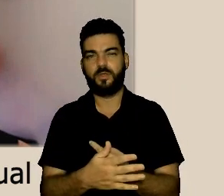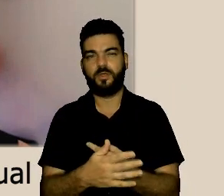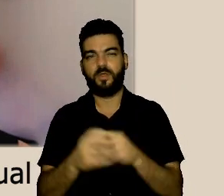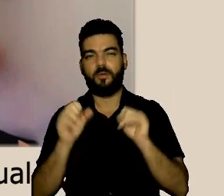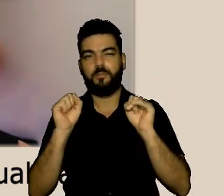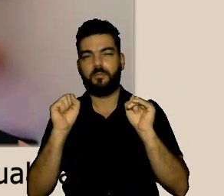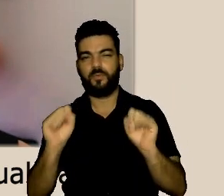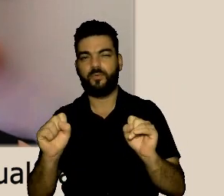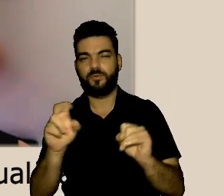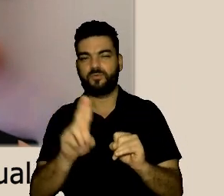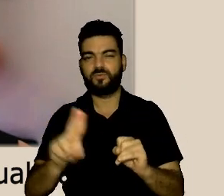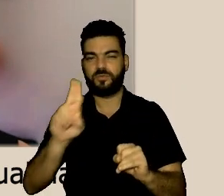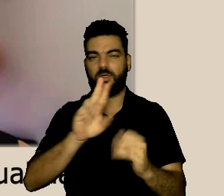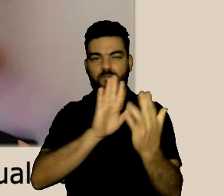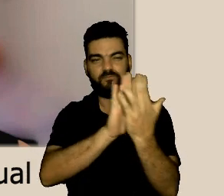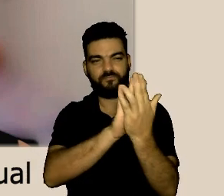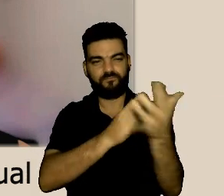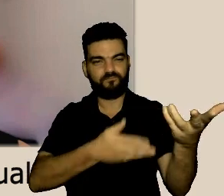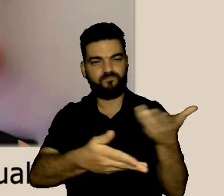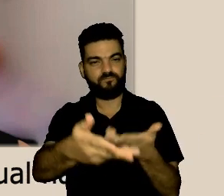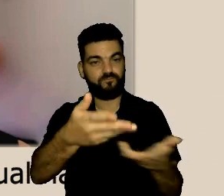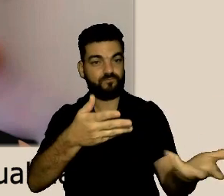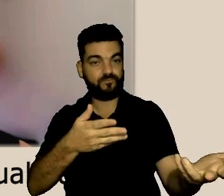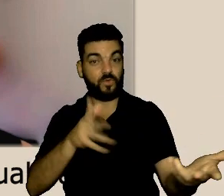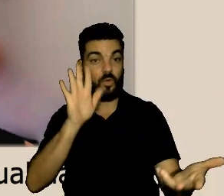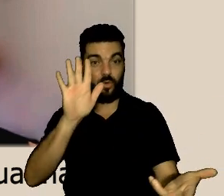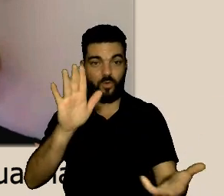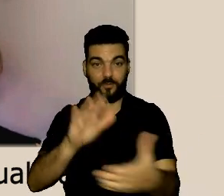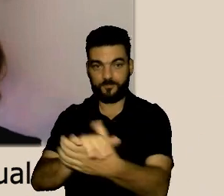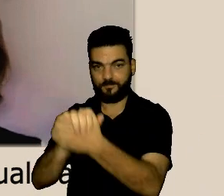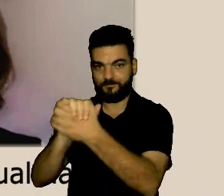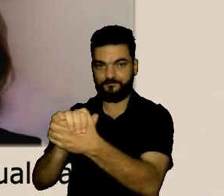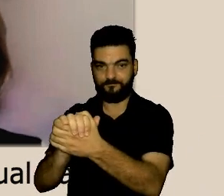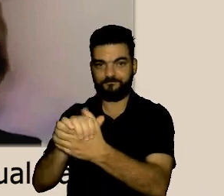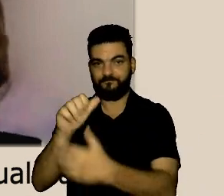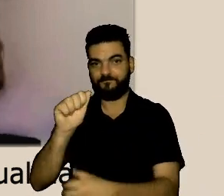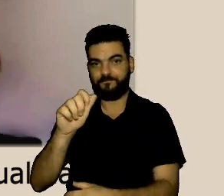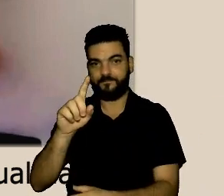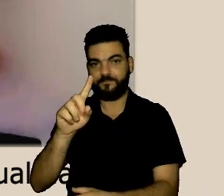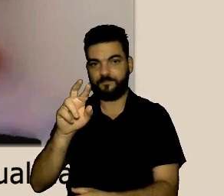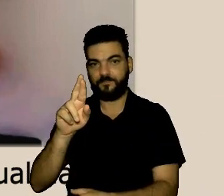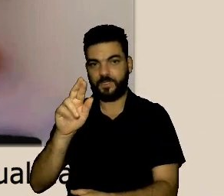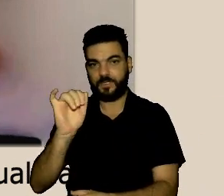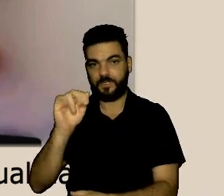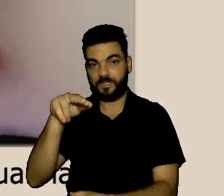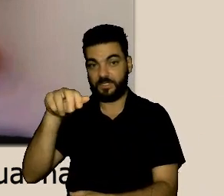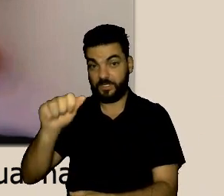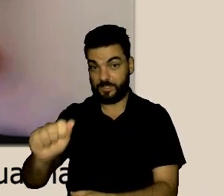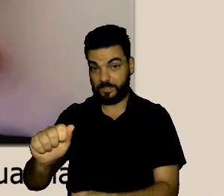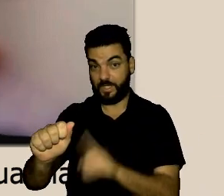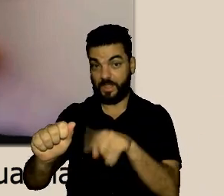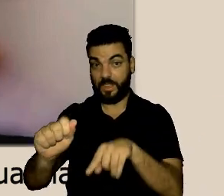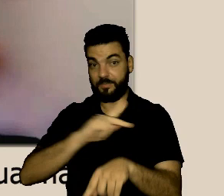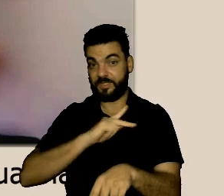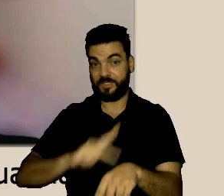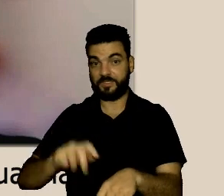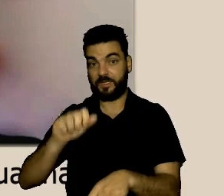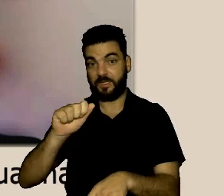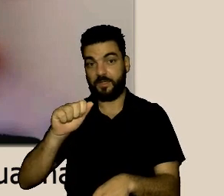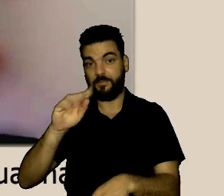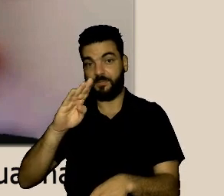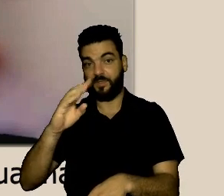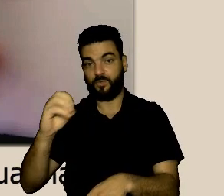ponto que foi comentado pode ou não pode usar a mediação eu quero cumprimentar